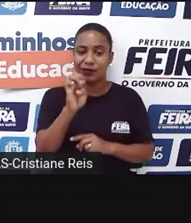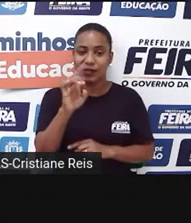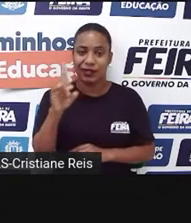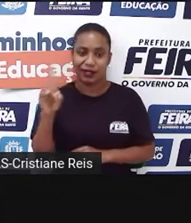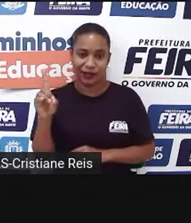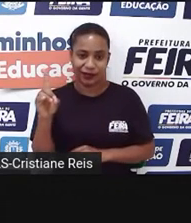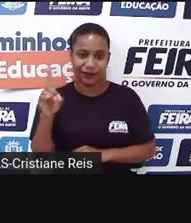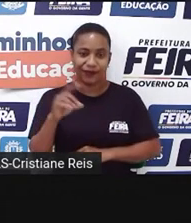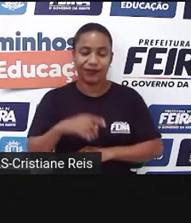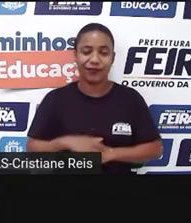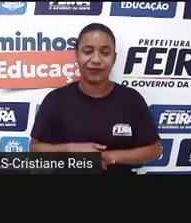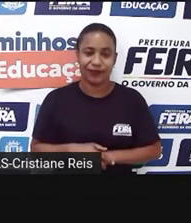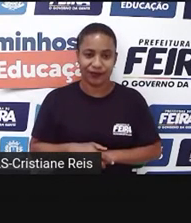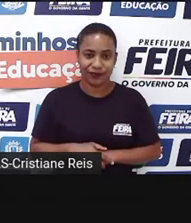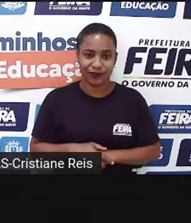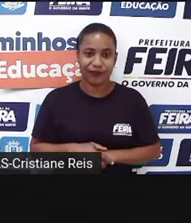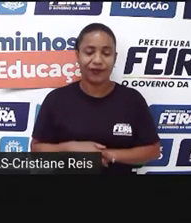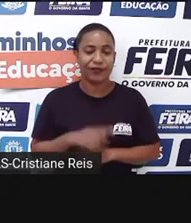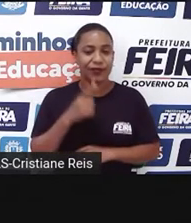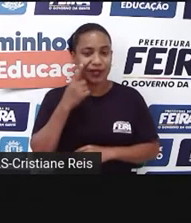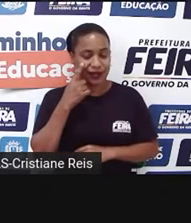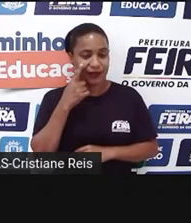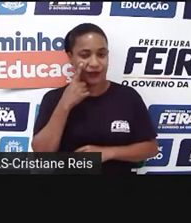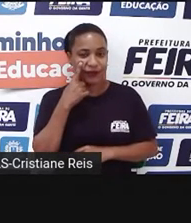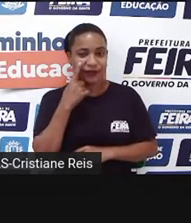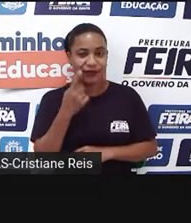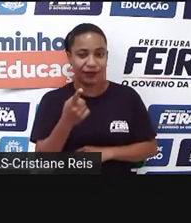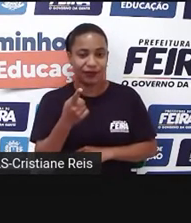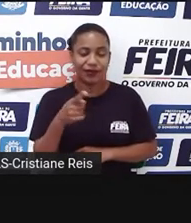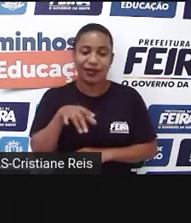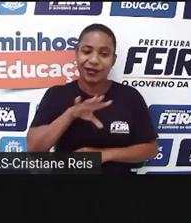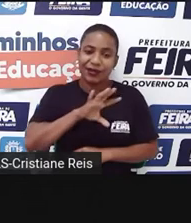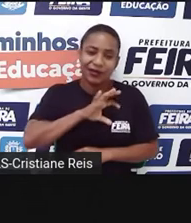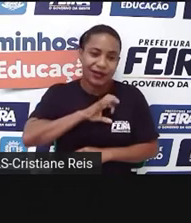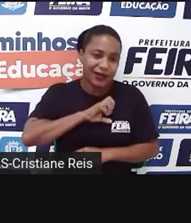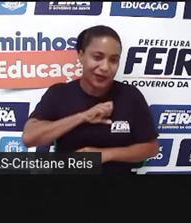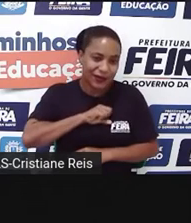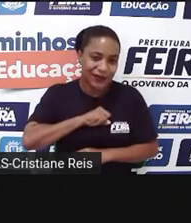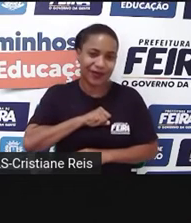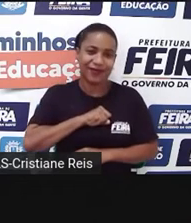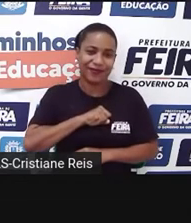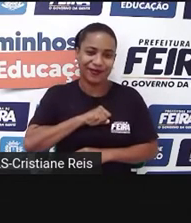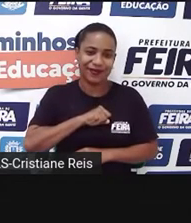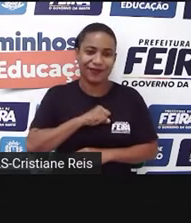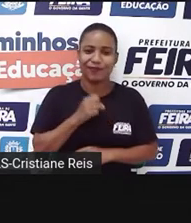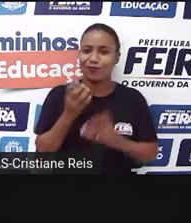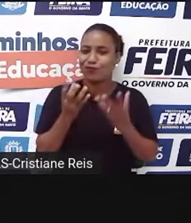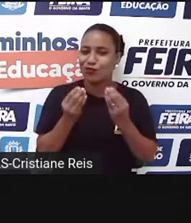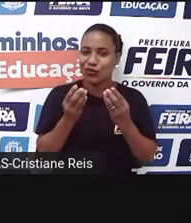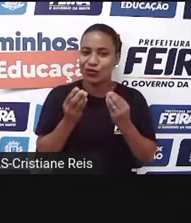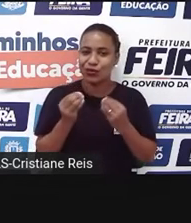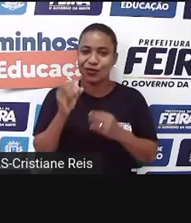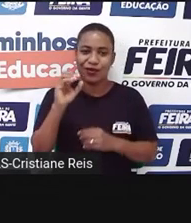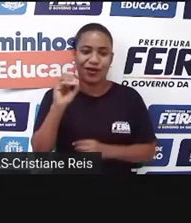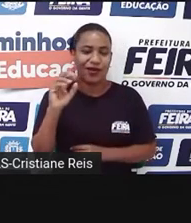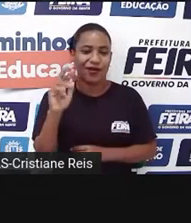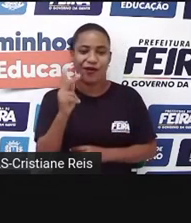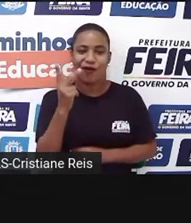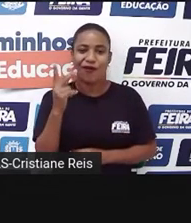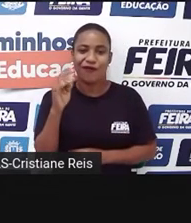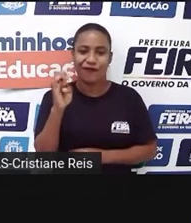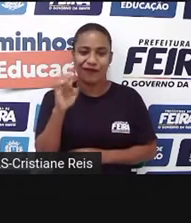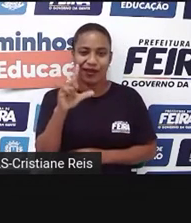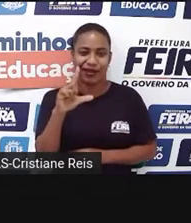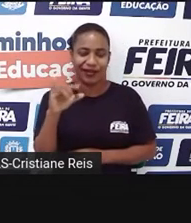loved Ofélia so much. Eu amo muito Ofélia. Então, neste caso aqui, o